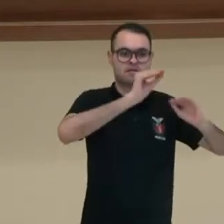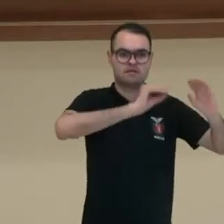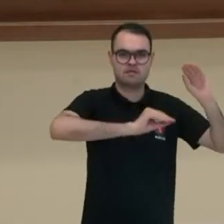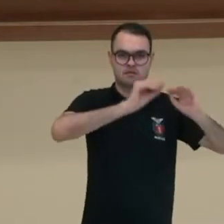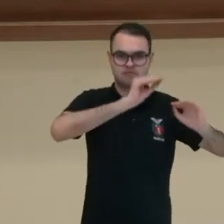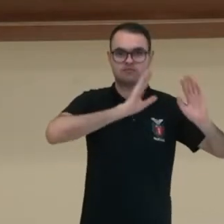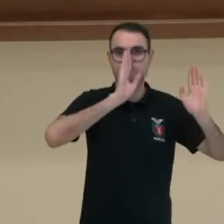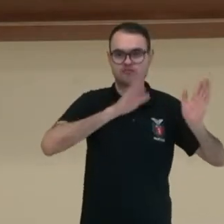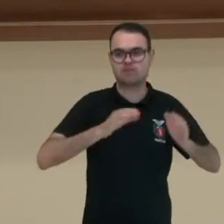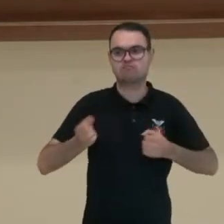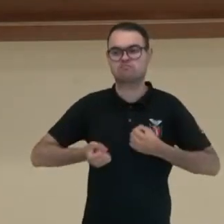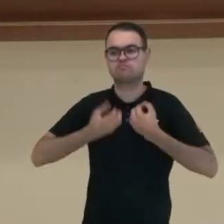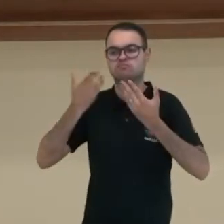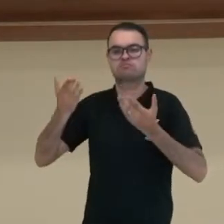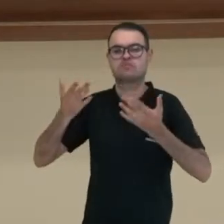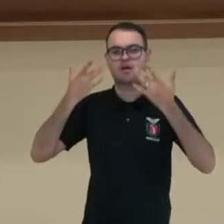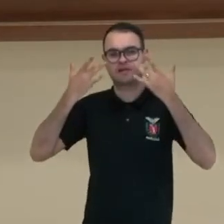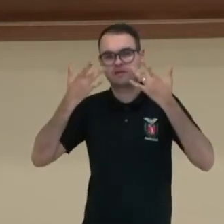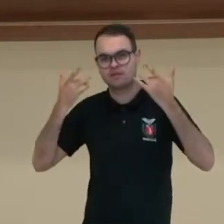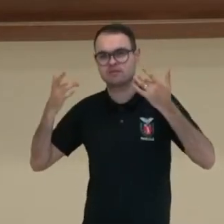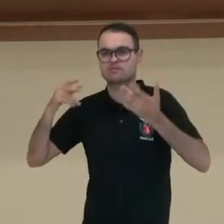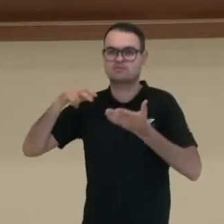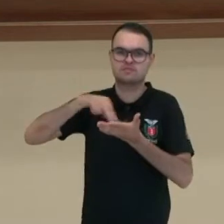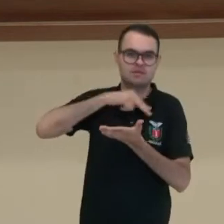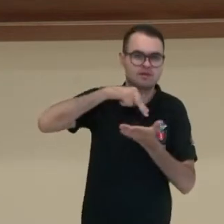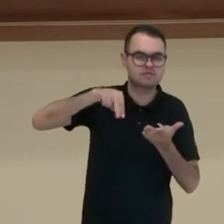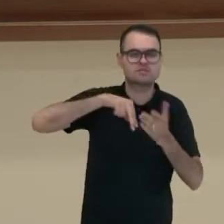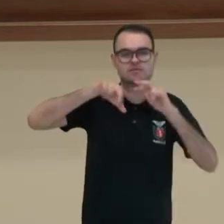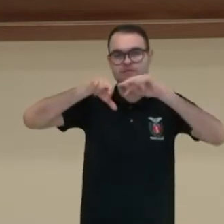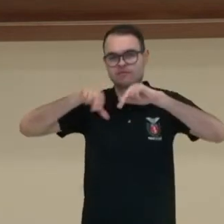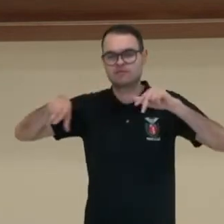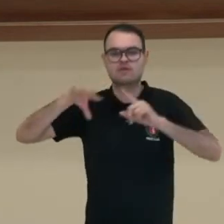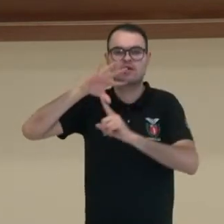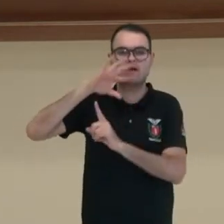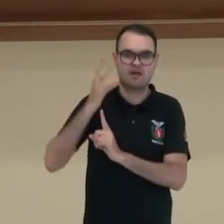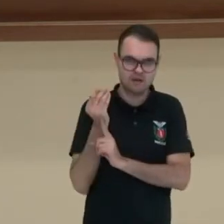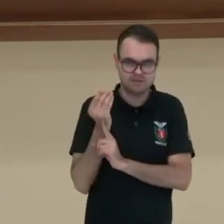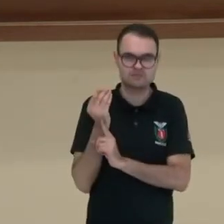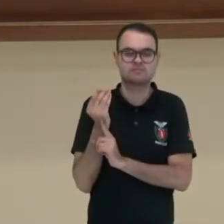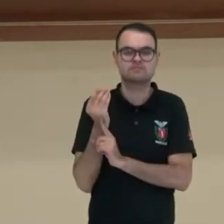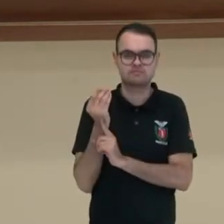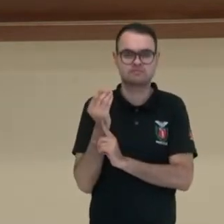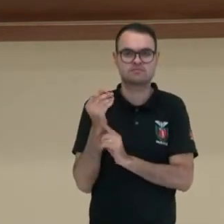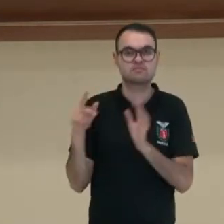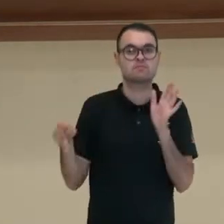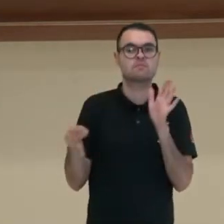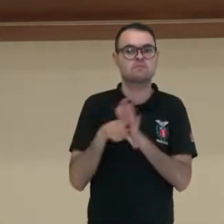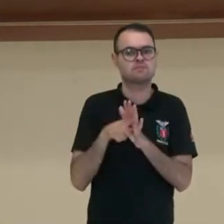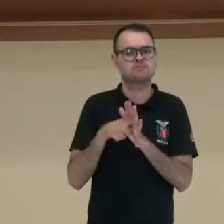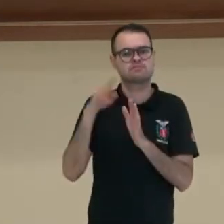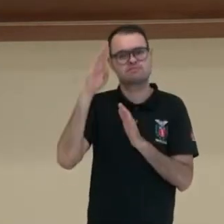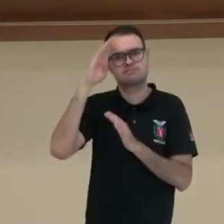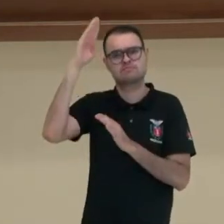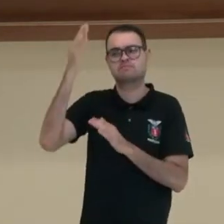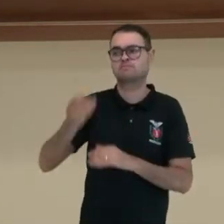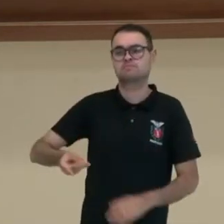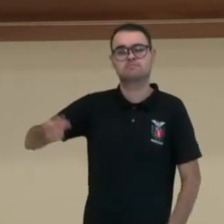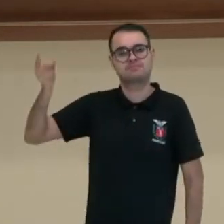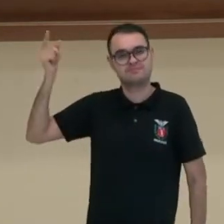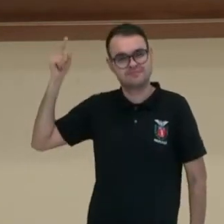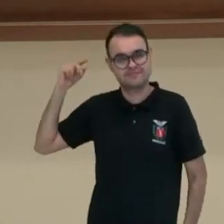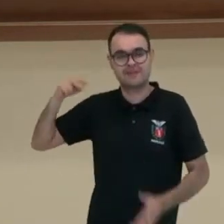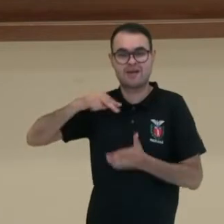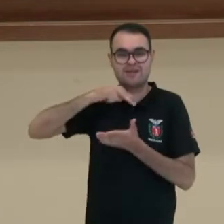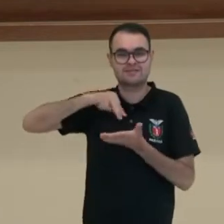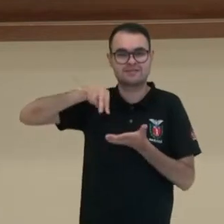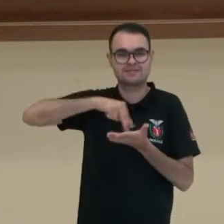da arte. E a dança também já estava ali, representando nas artes primitivas, na arte primitiva, a